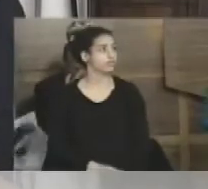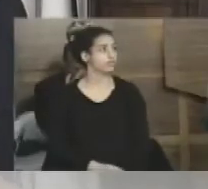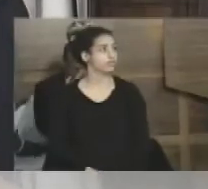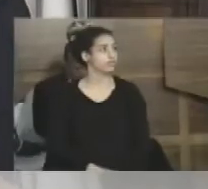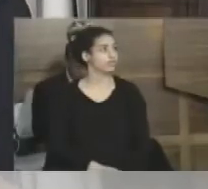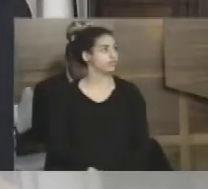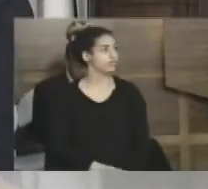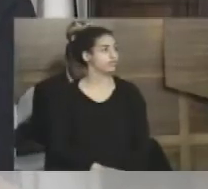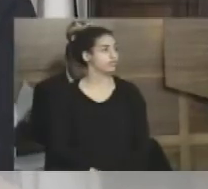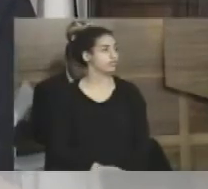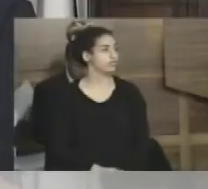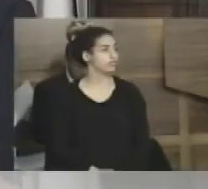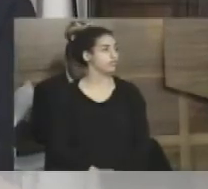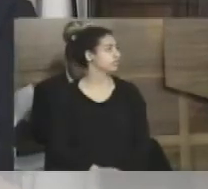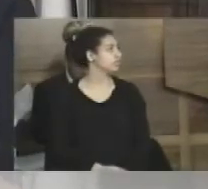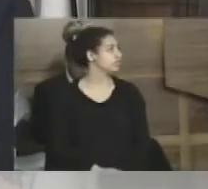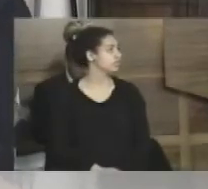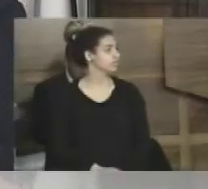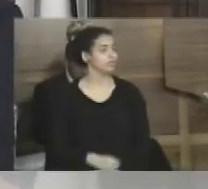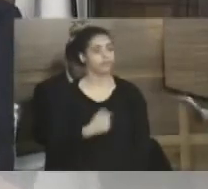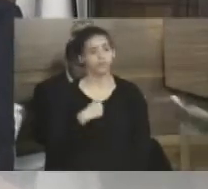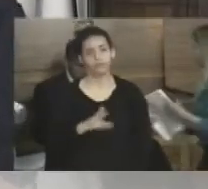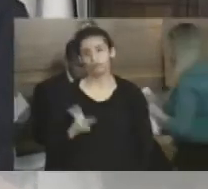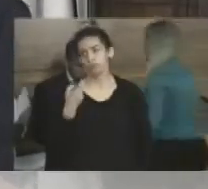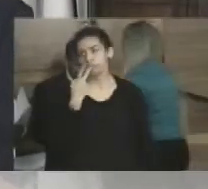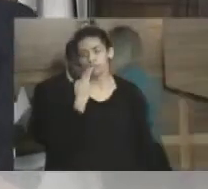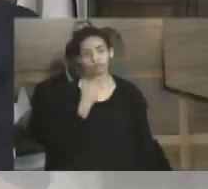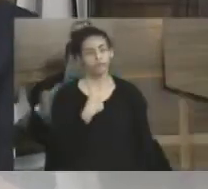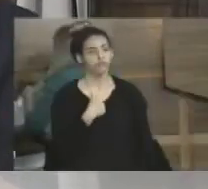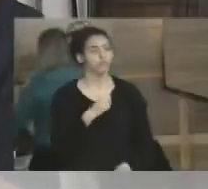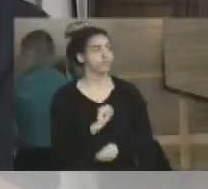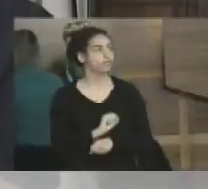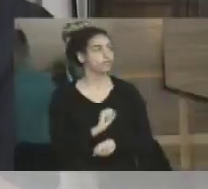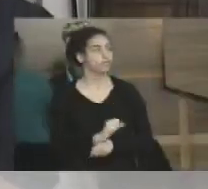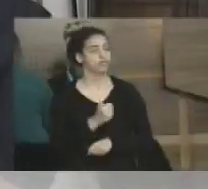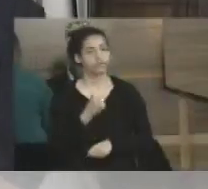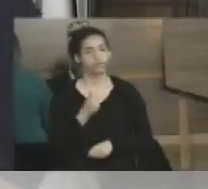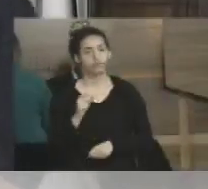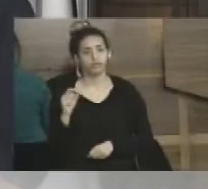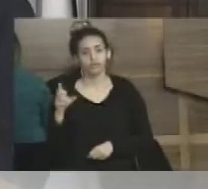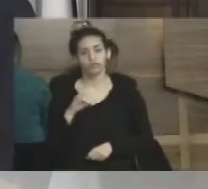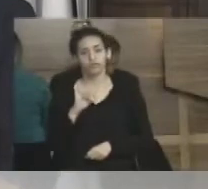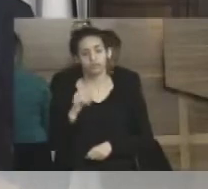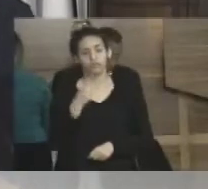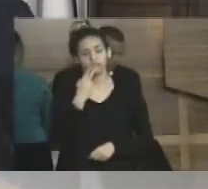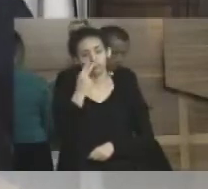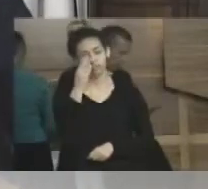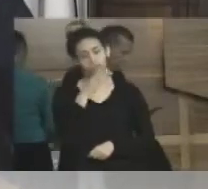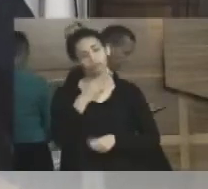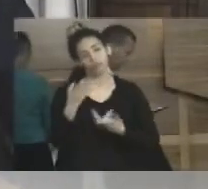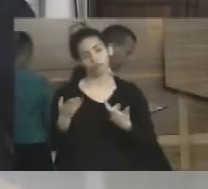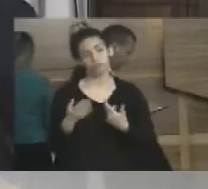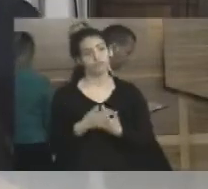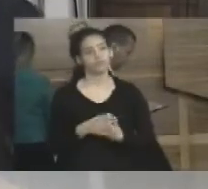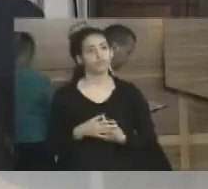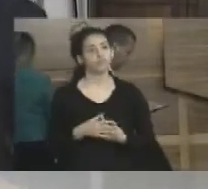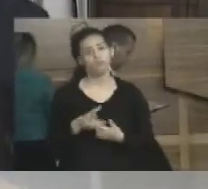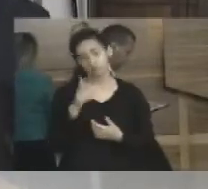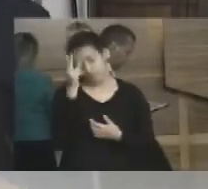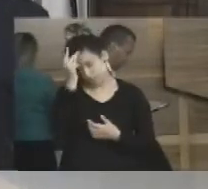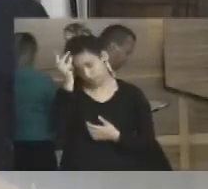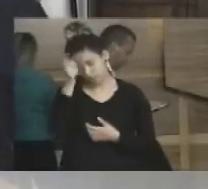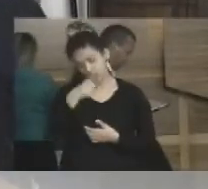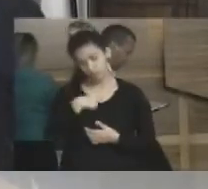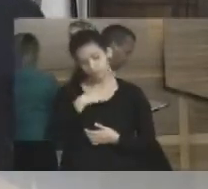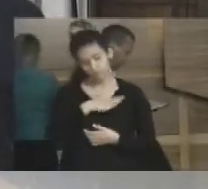Eu não... Eu sempre vou repetir isso, eu ficava aguardando os 100 dias para poder falar alguma coisa. Prefeito,